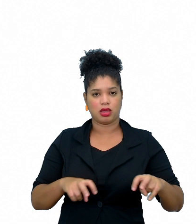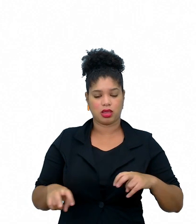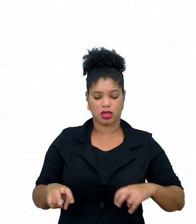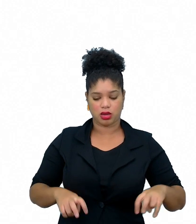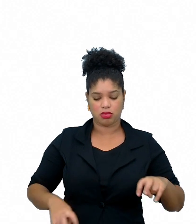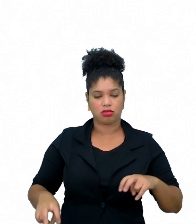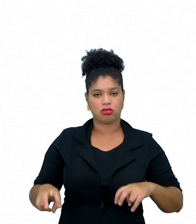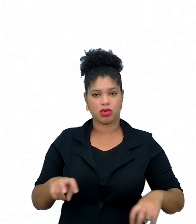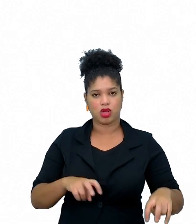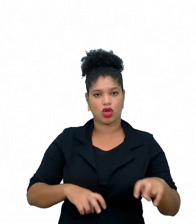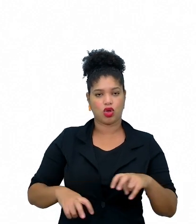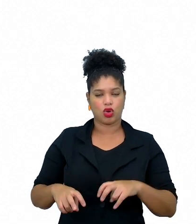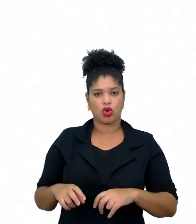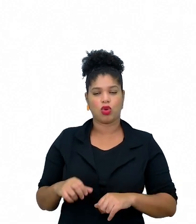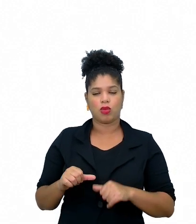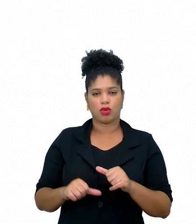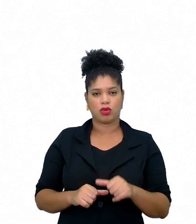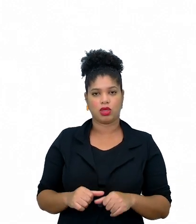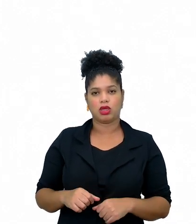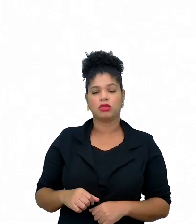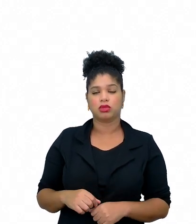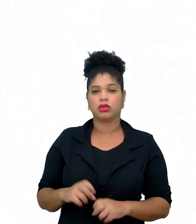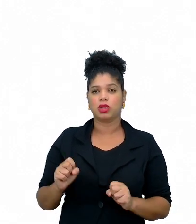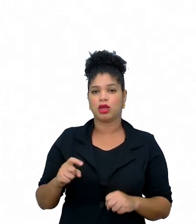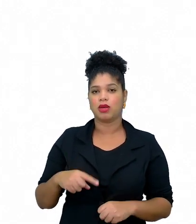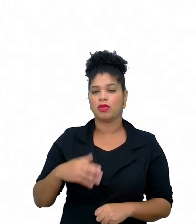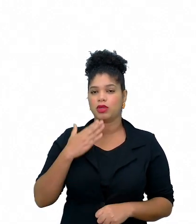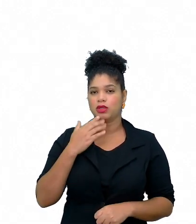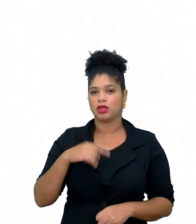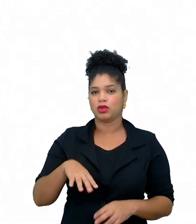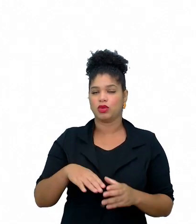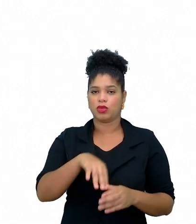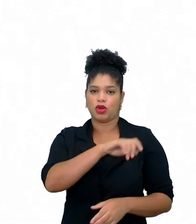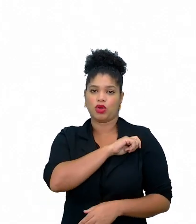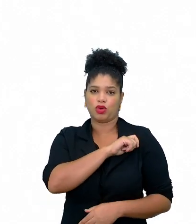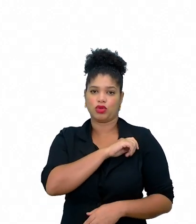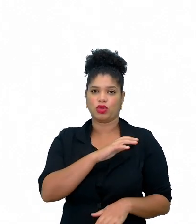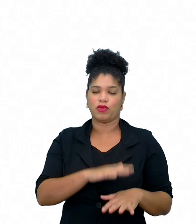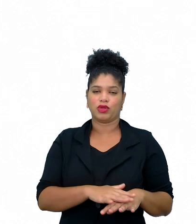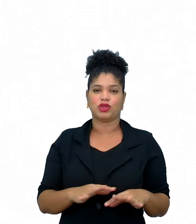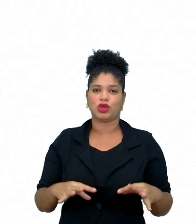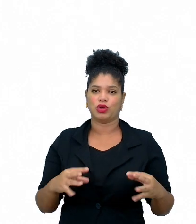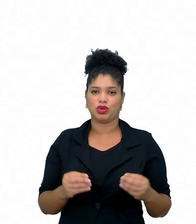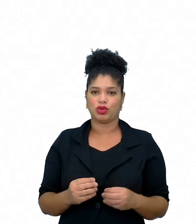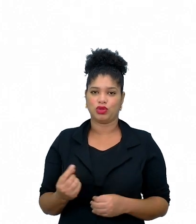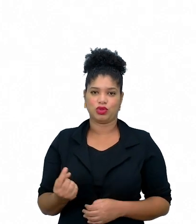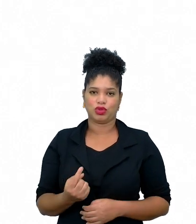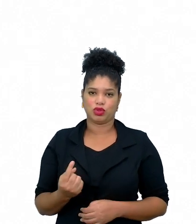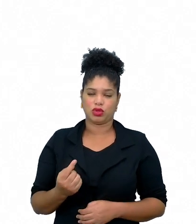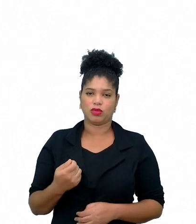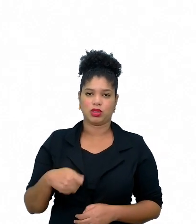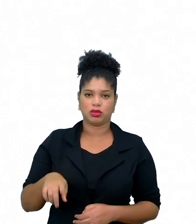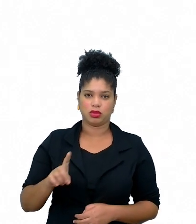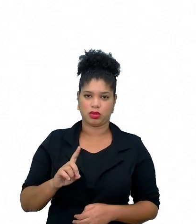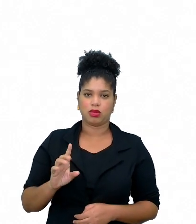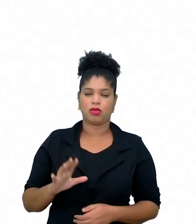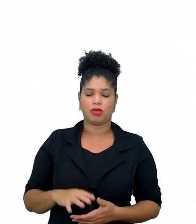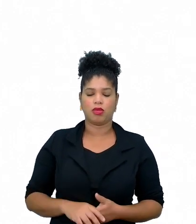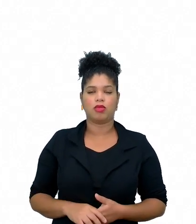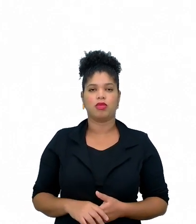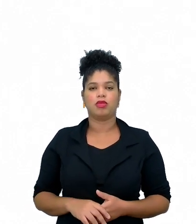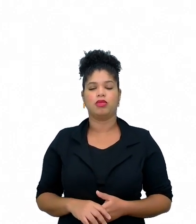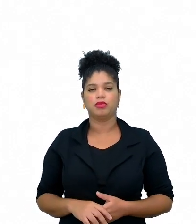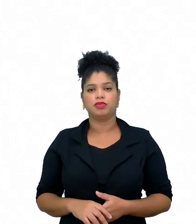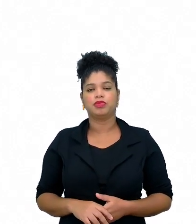Se for preciso, peça ajuda para os alunos, né, a não precisa fazer todo o trabalho também sozinho. Ou